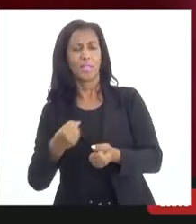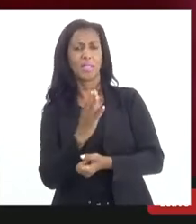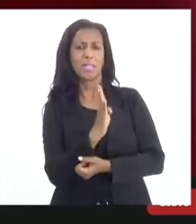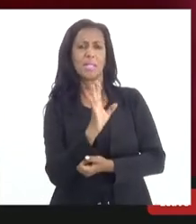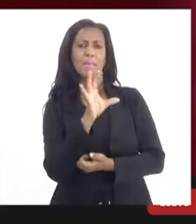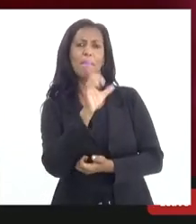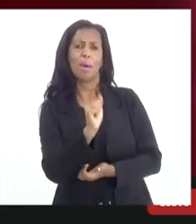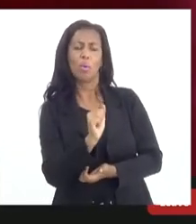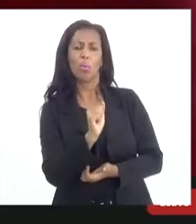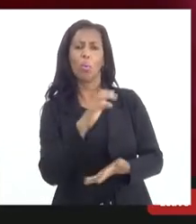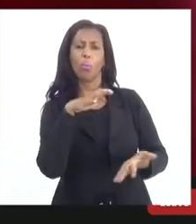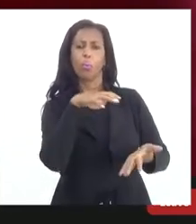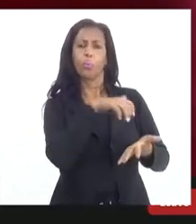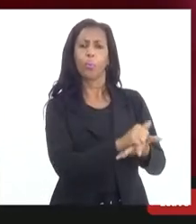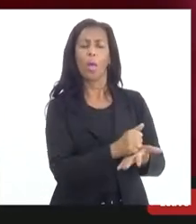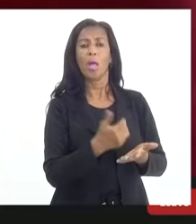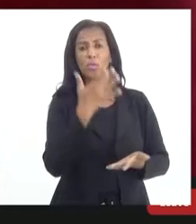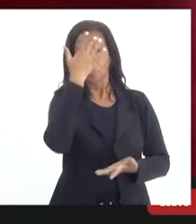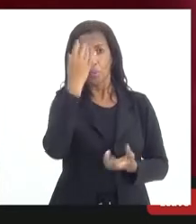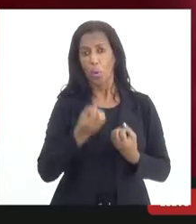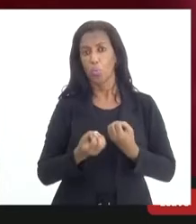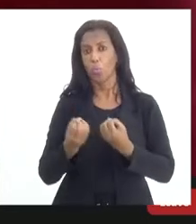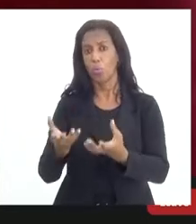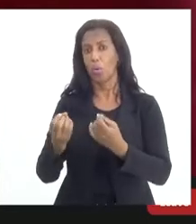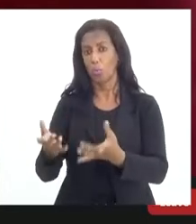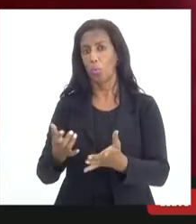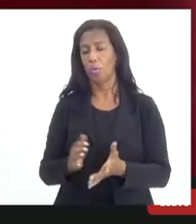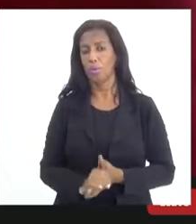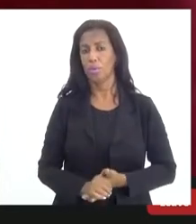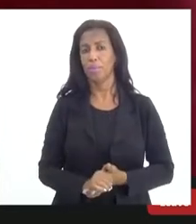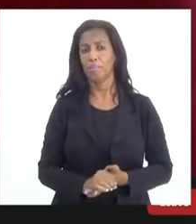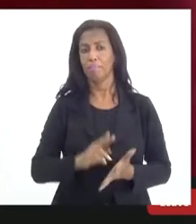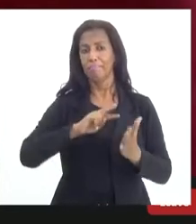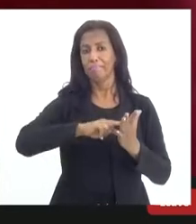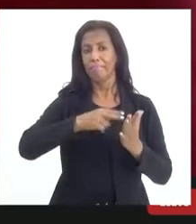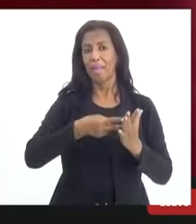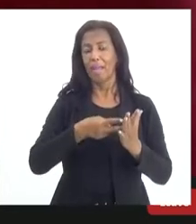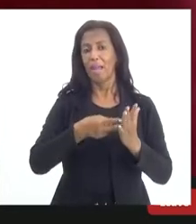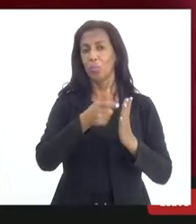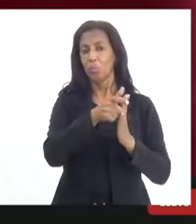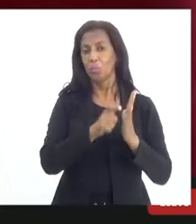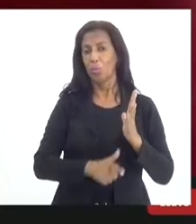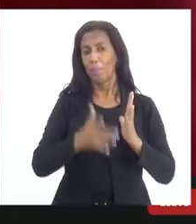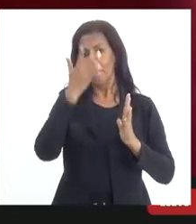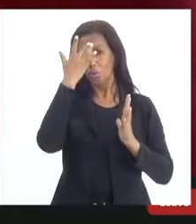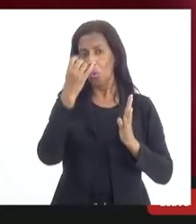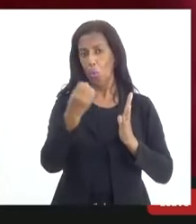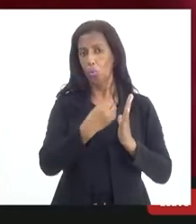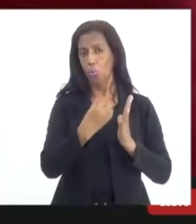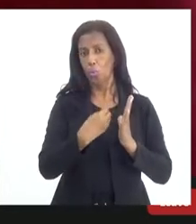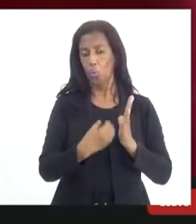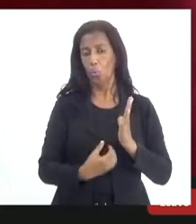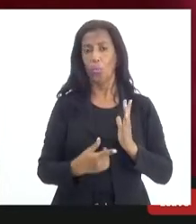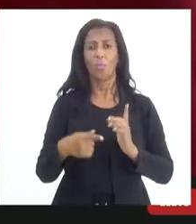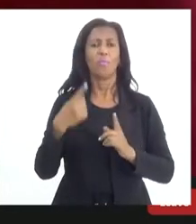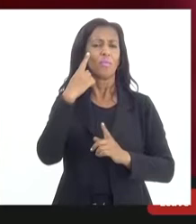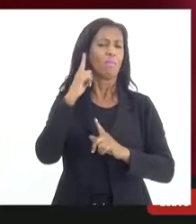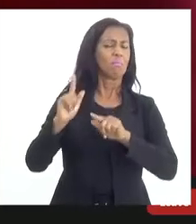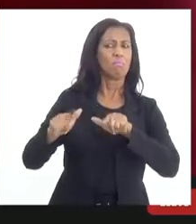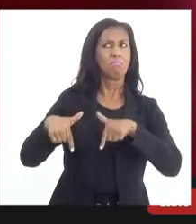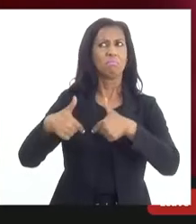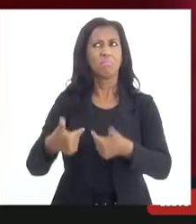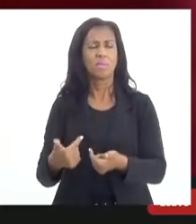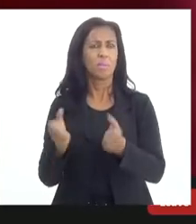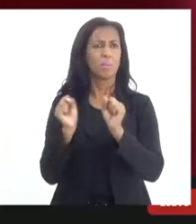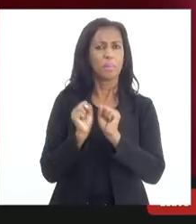doadores, atualizar esse banco de doadores, fazer algum tipo de ação que